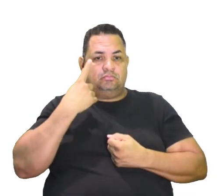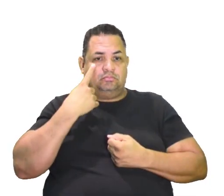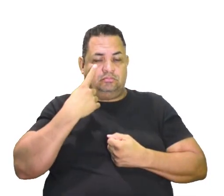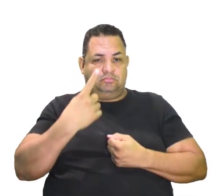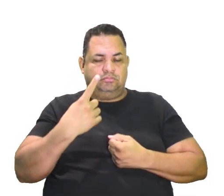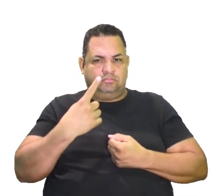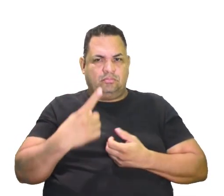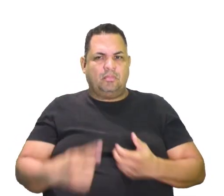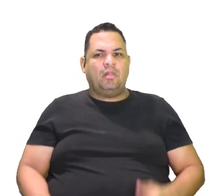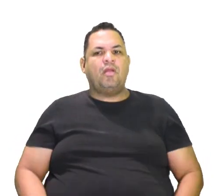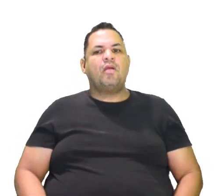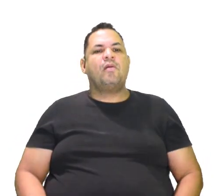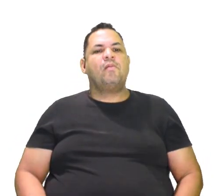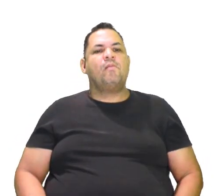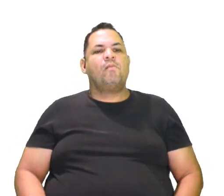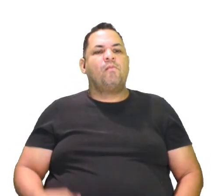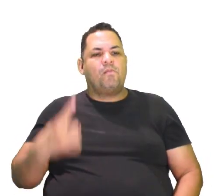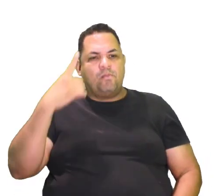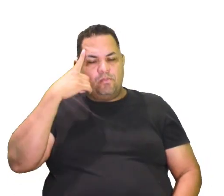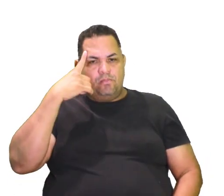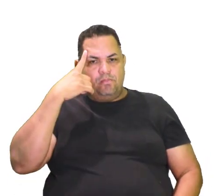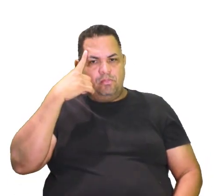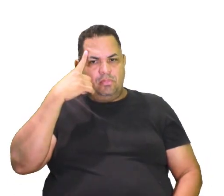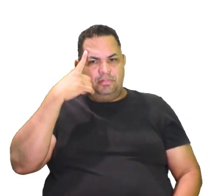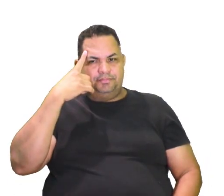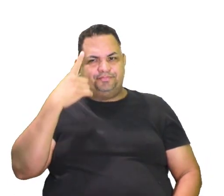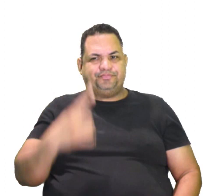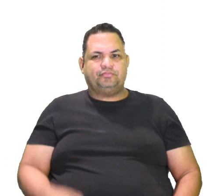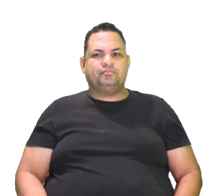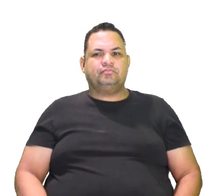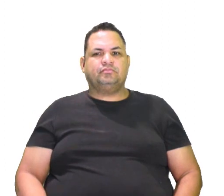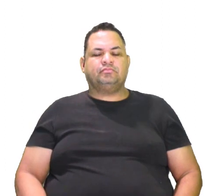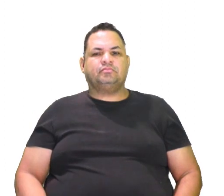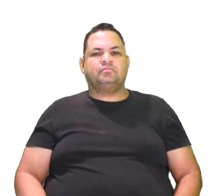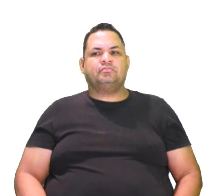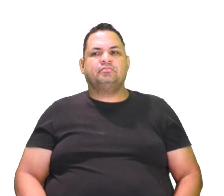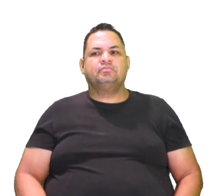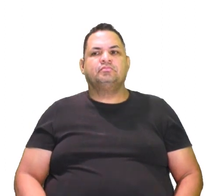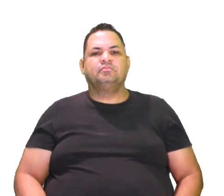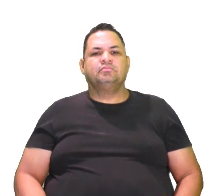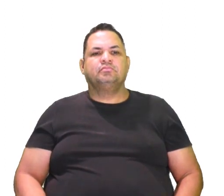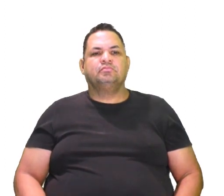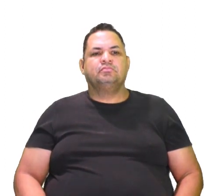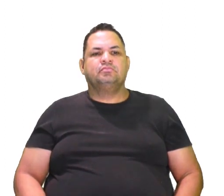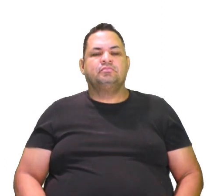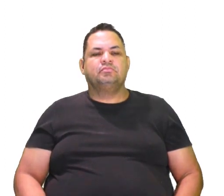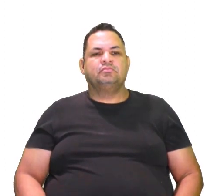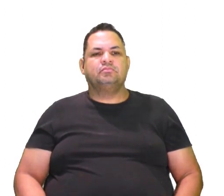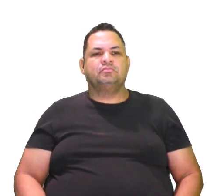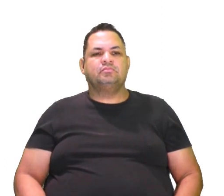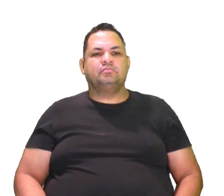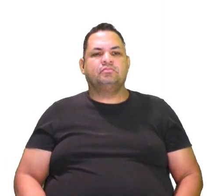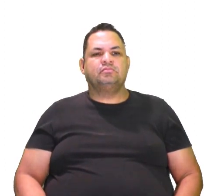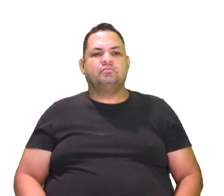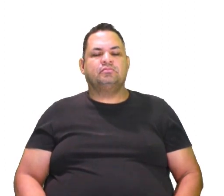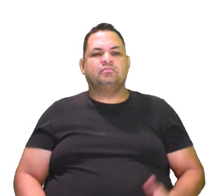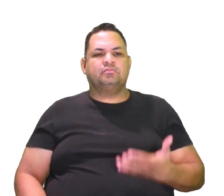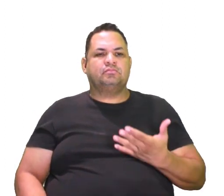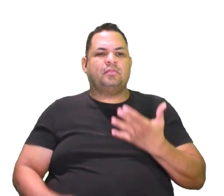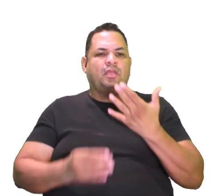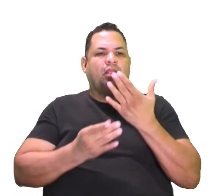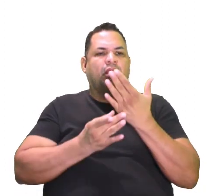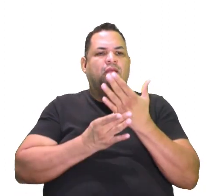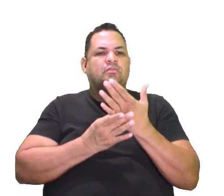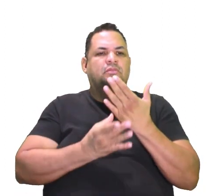pensa sobre essa proposição aqui, dessa questão. Veja só, o realismo,